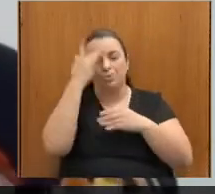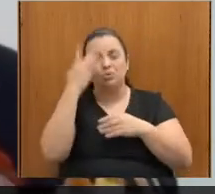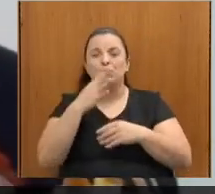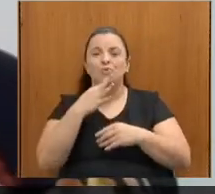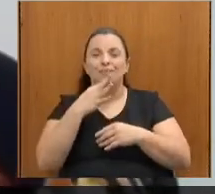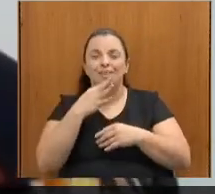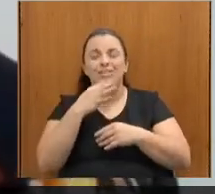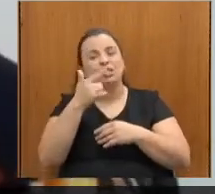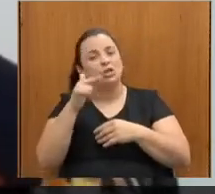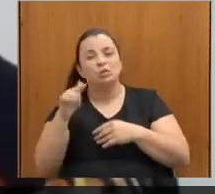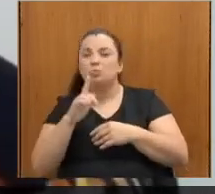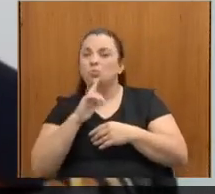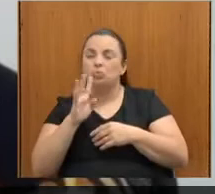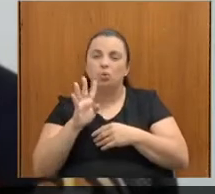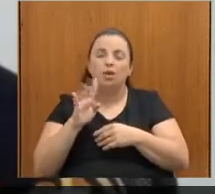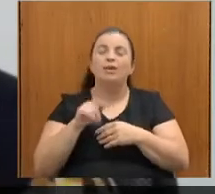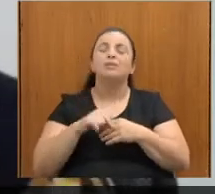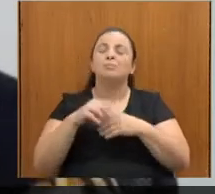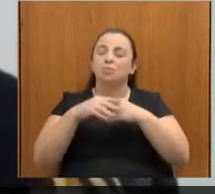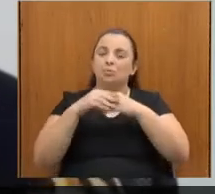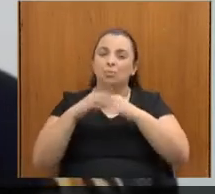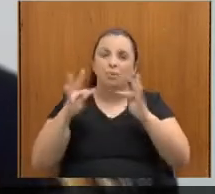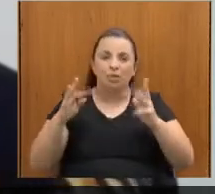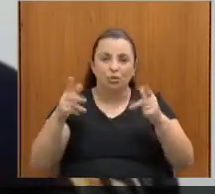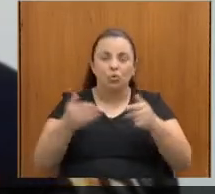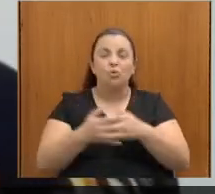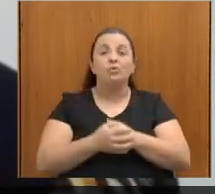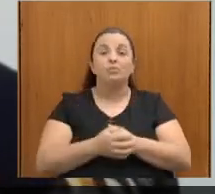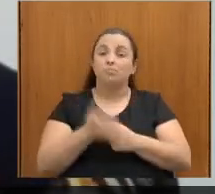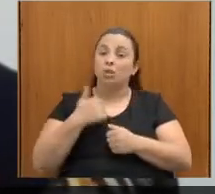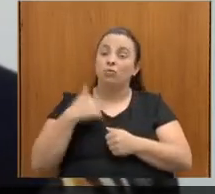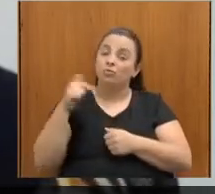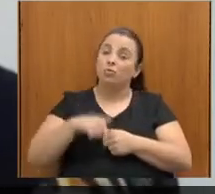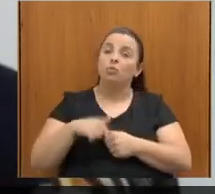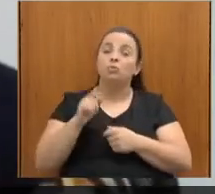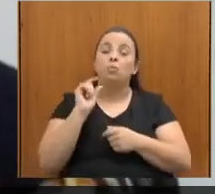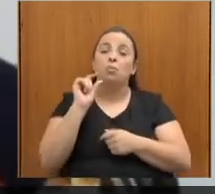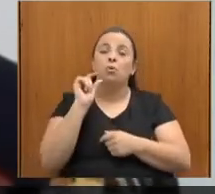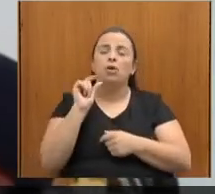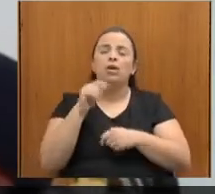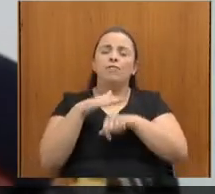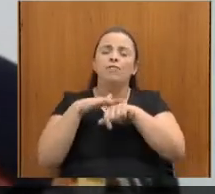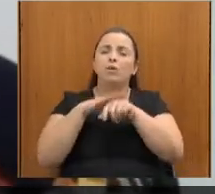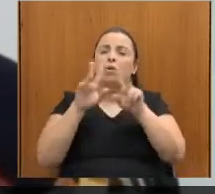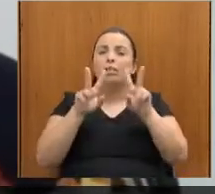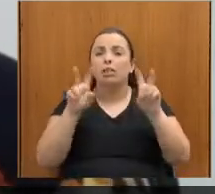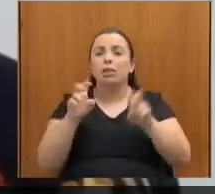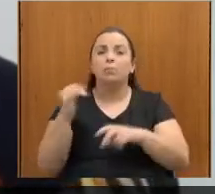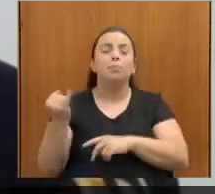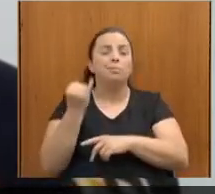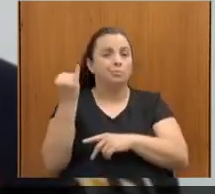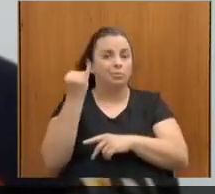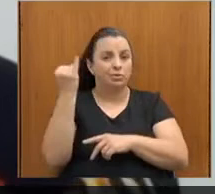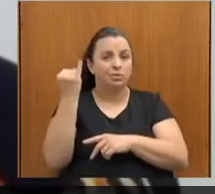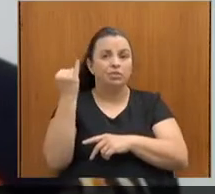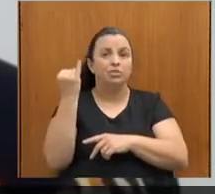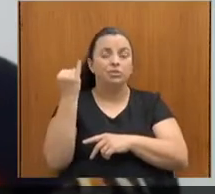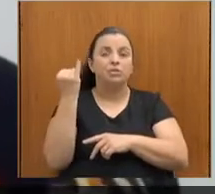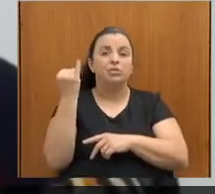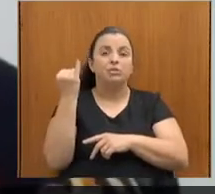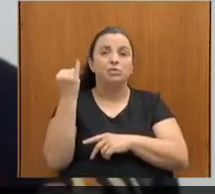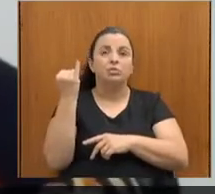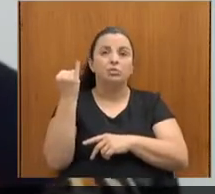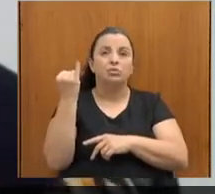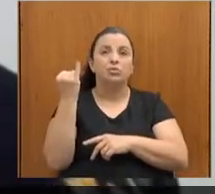Bom, eu vim aqui hoje um pouquinho para a gente tentar conversar sobre um tema que é importantíssimo, ele vai balizar